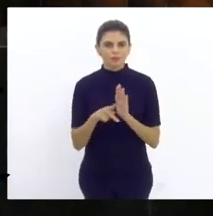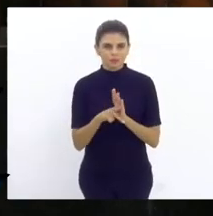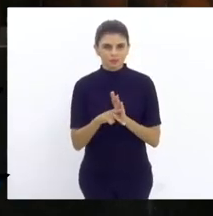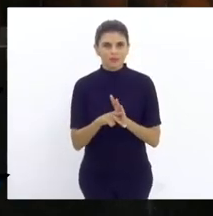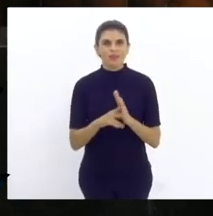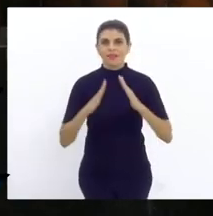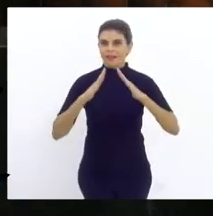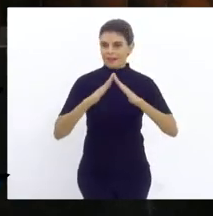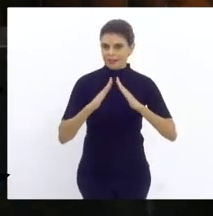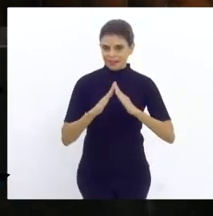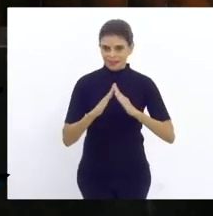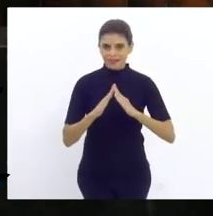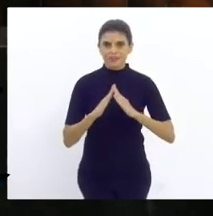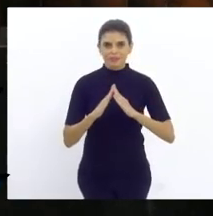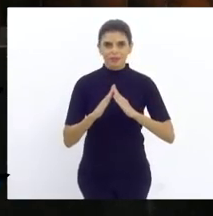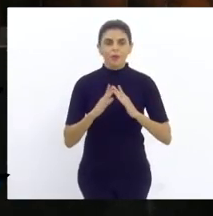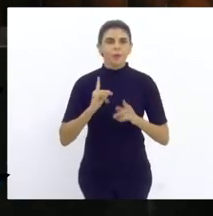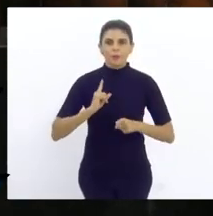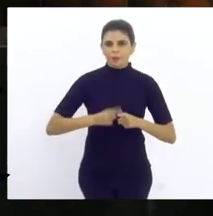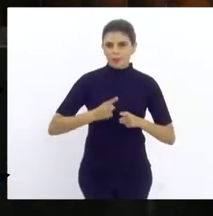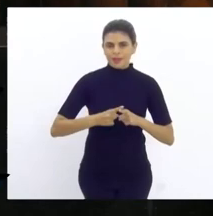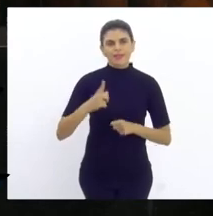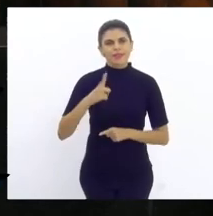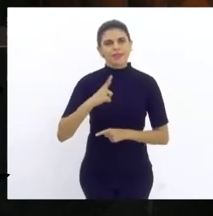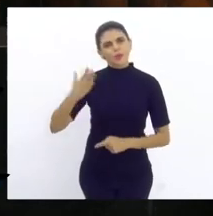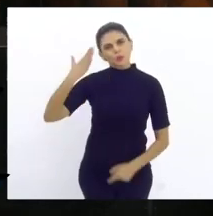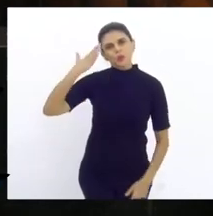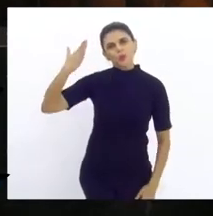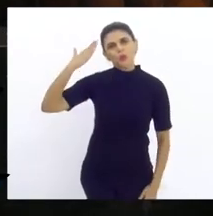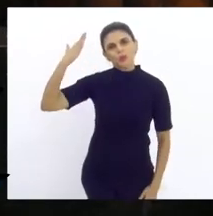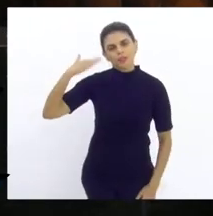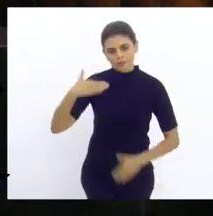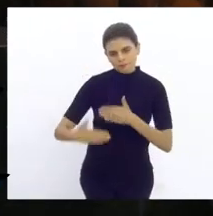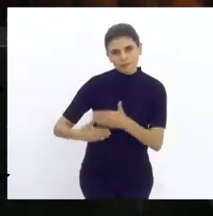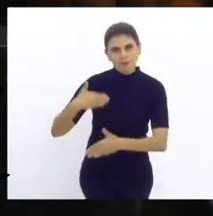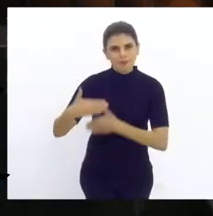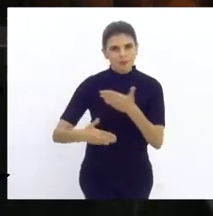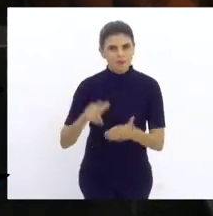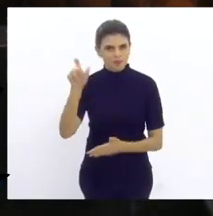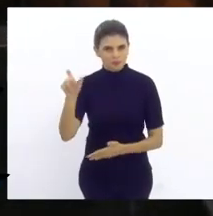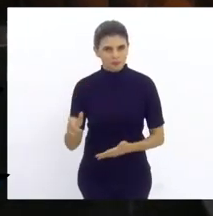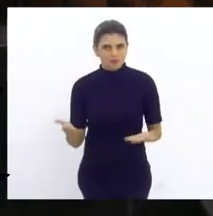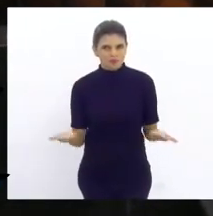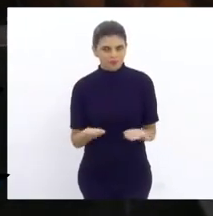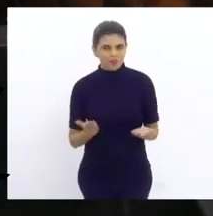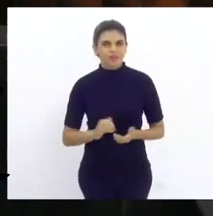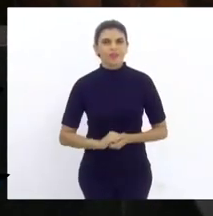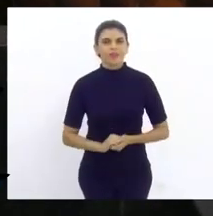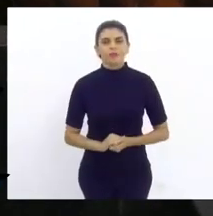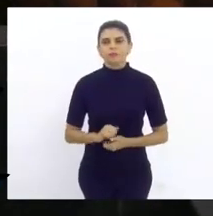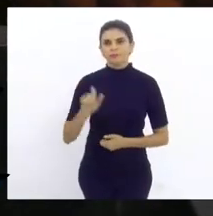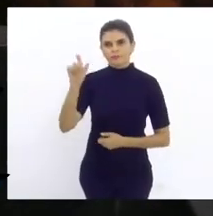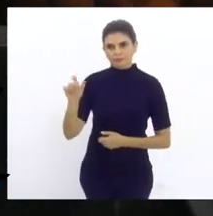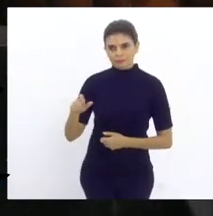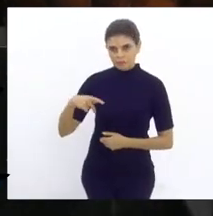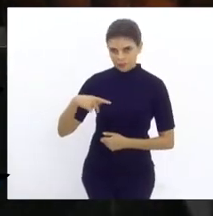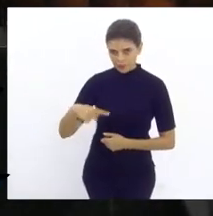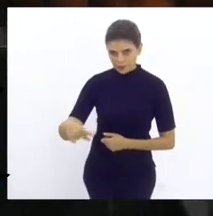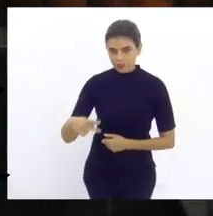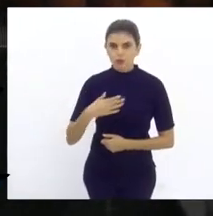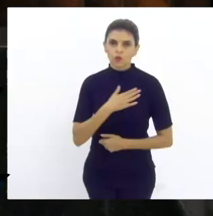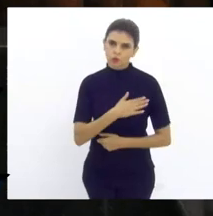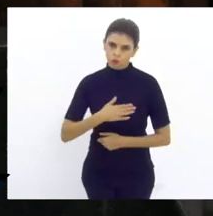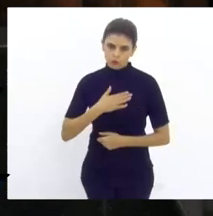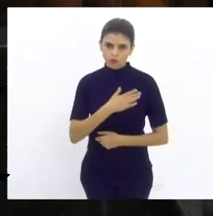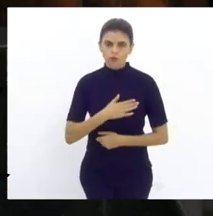mulher nessa casa, que tenha muito sucesso nesse mandato da senhora. Se apresenta, que me traz